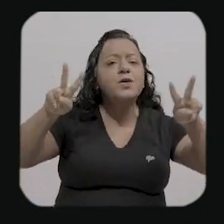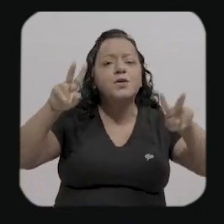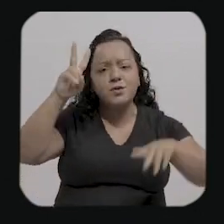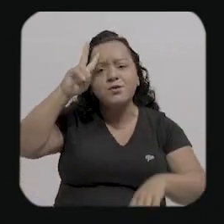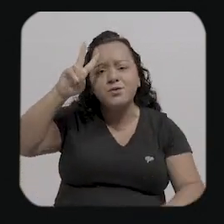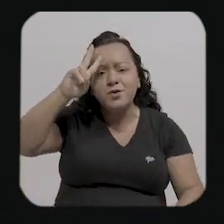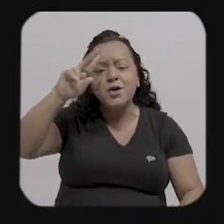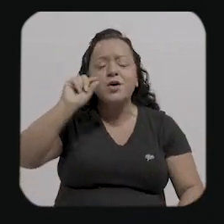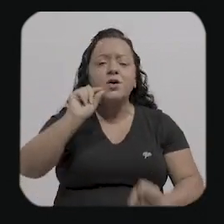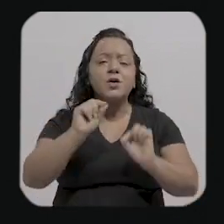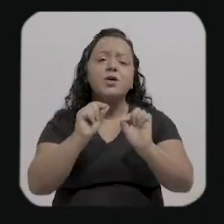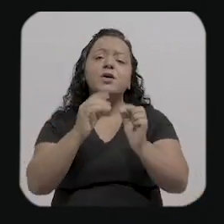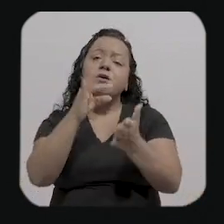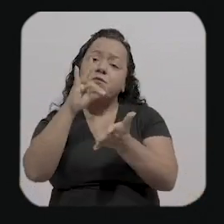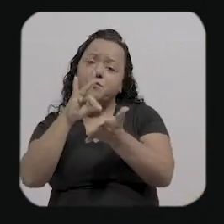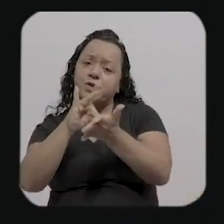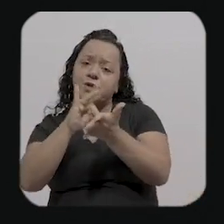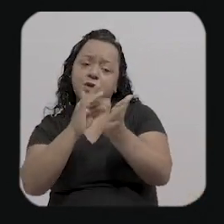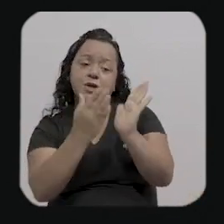nos livros ali,